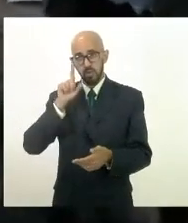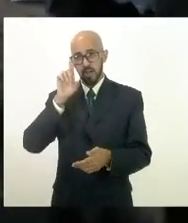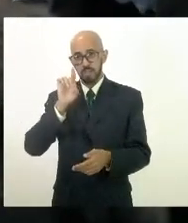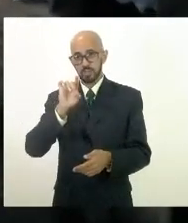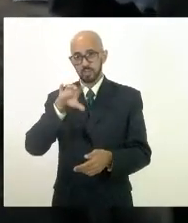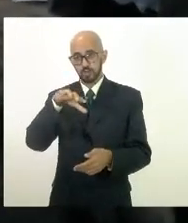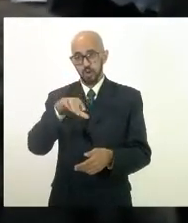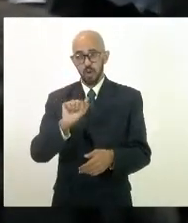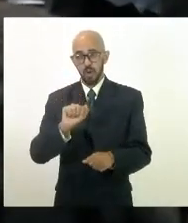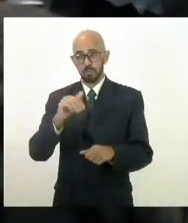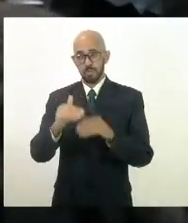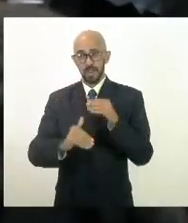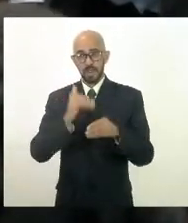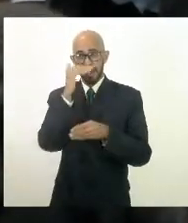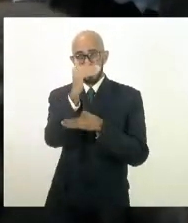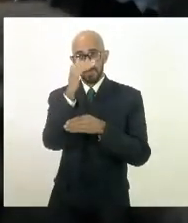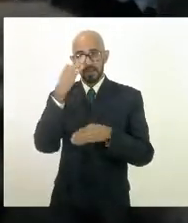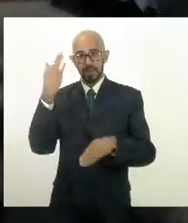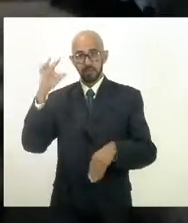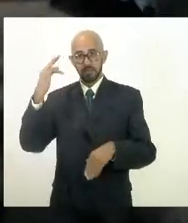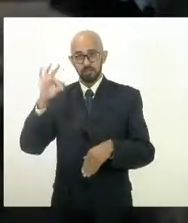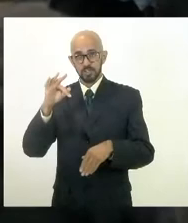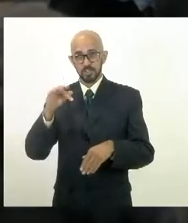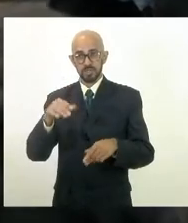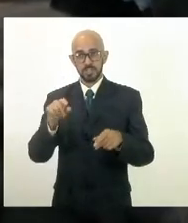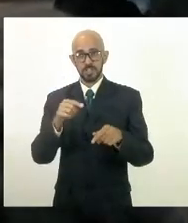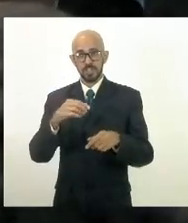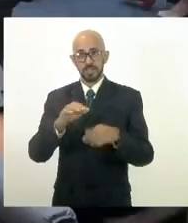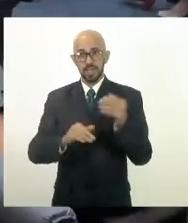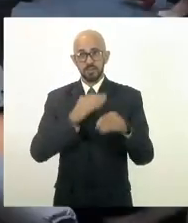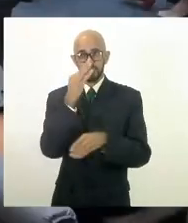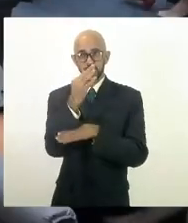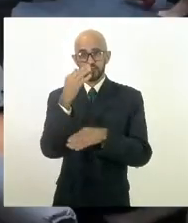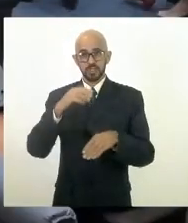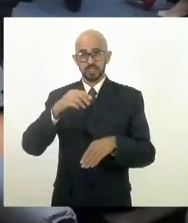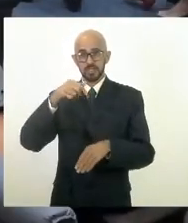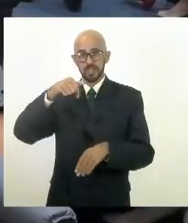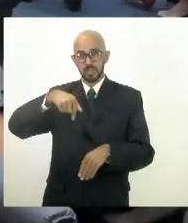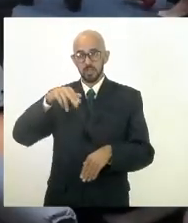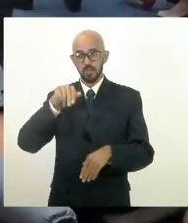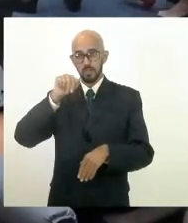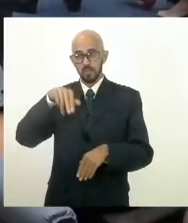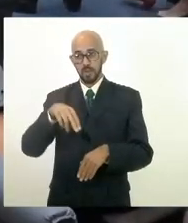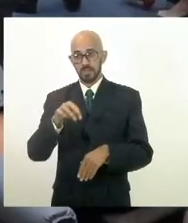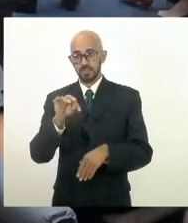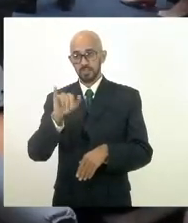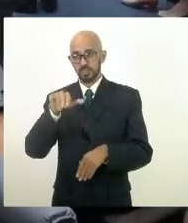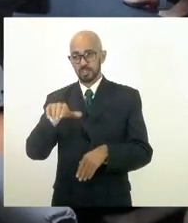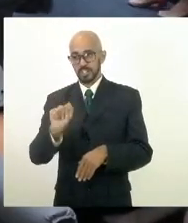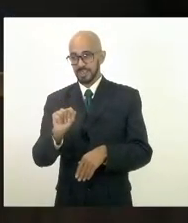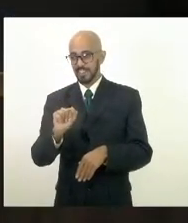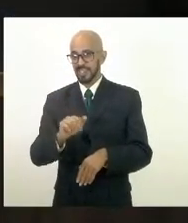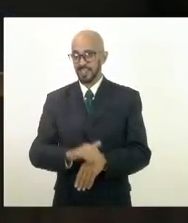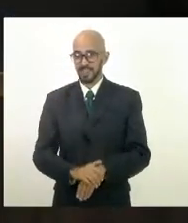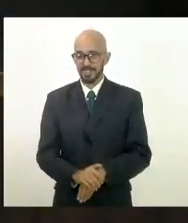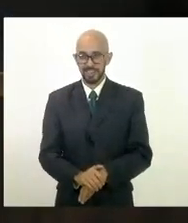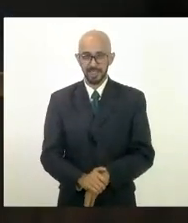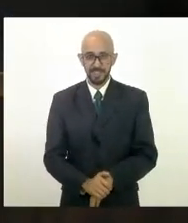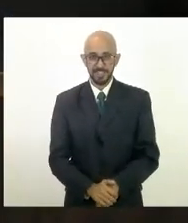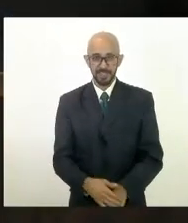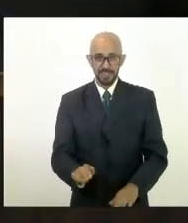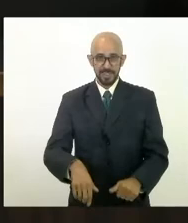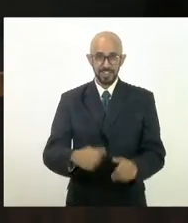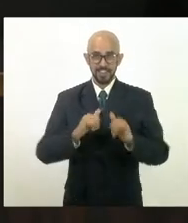metafísica e a física quântica boa anuncio o projeto de lei